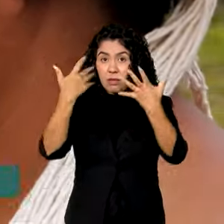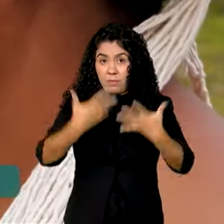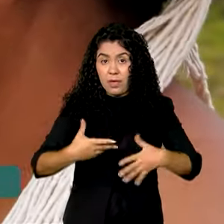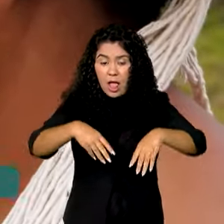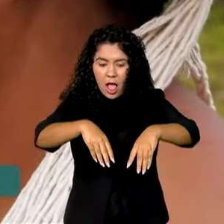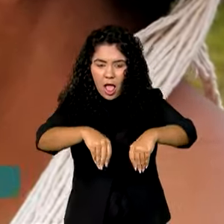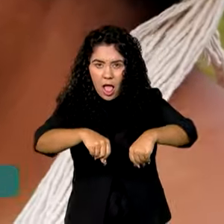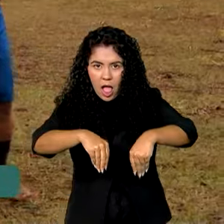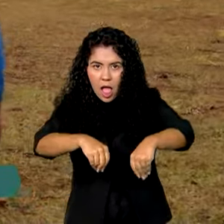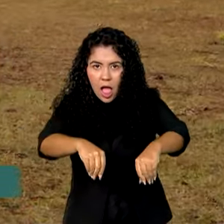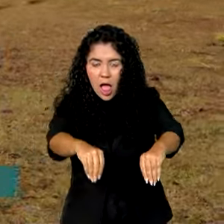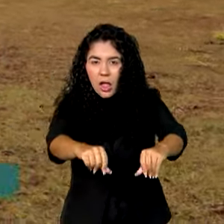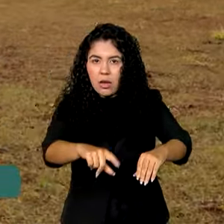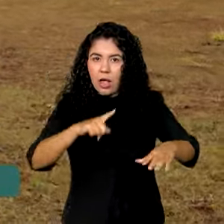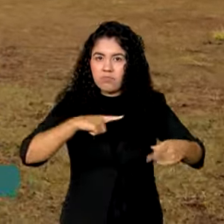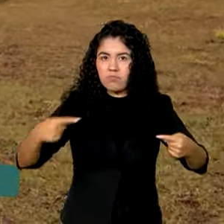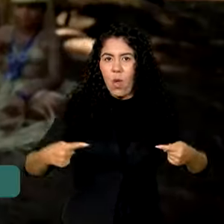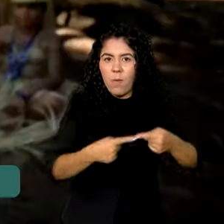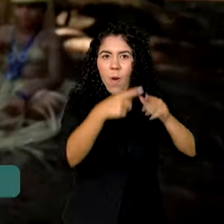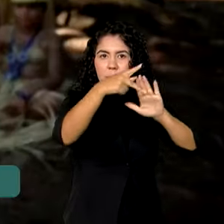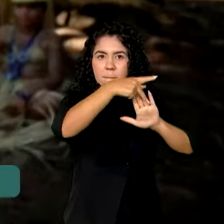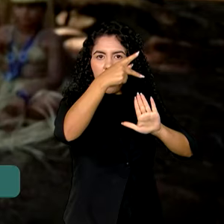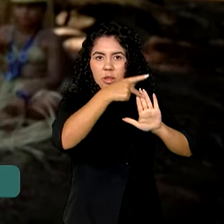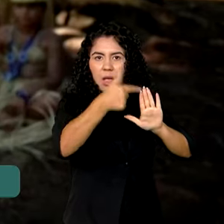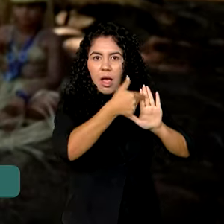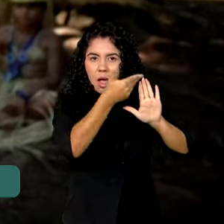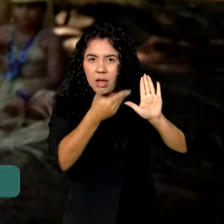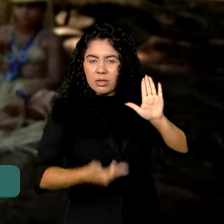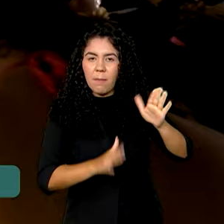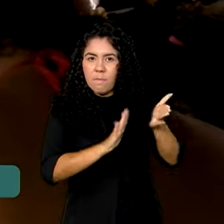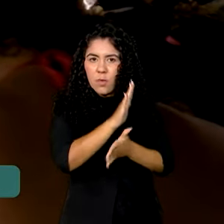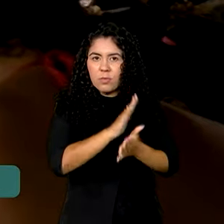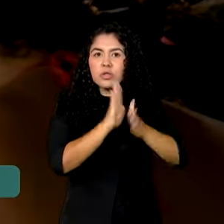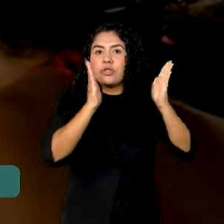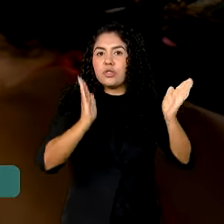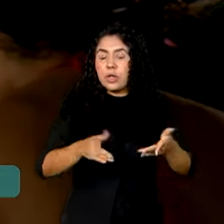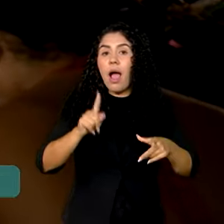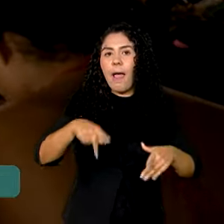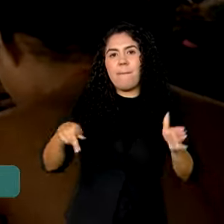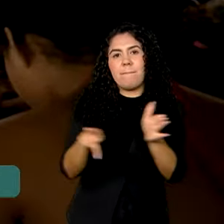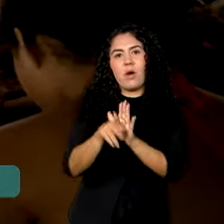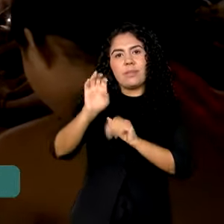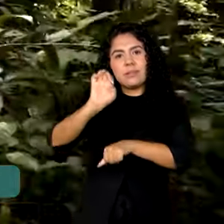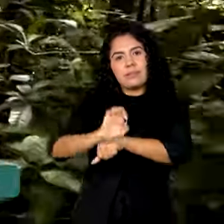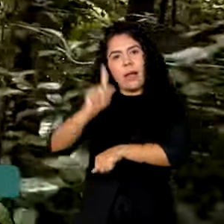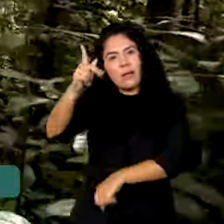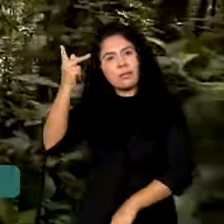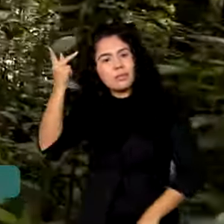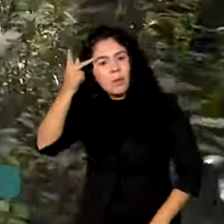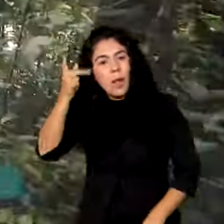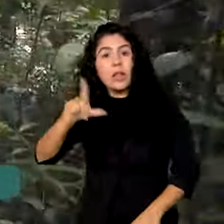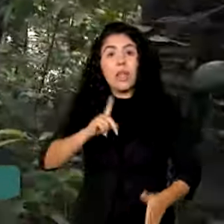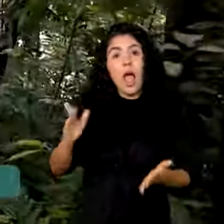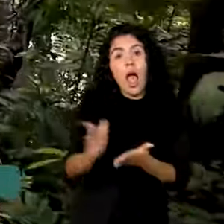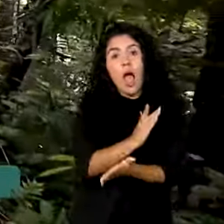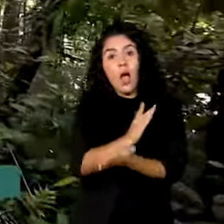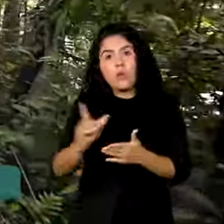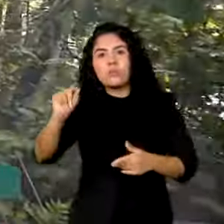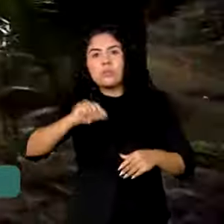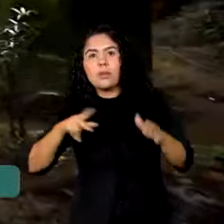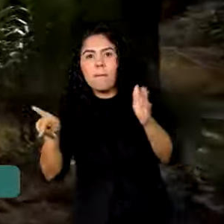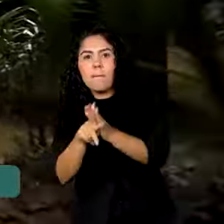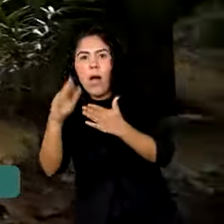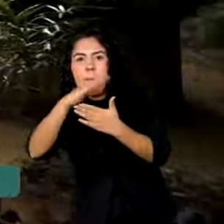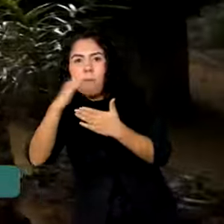contempladas com a portaria estão localizadas no estado de São Paulo, algumas em áreas de Mata Atlântica. Um dos biomas